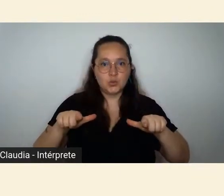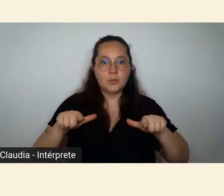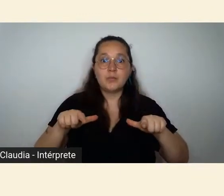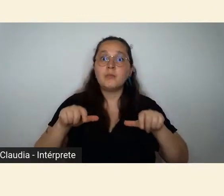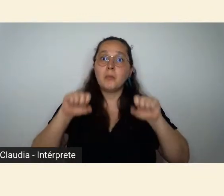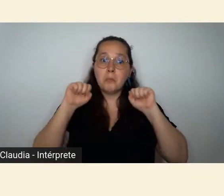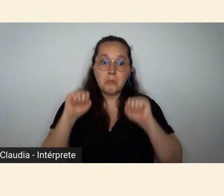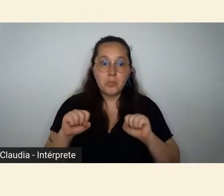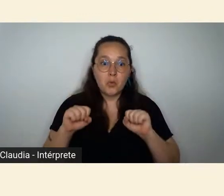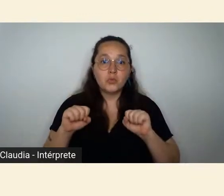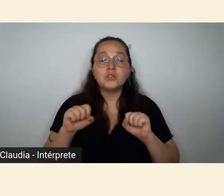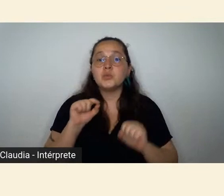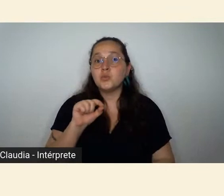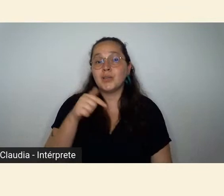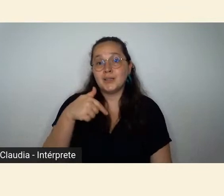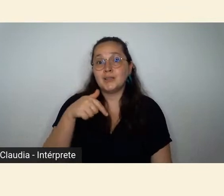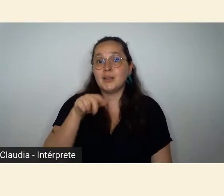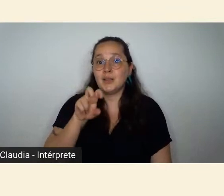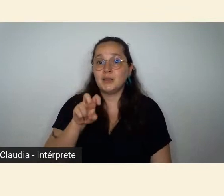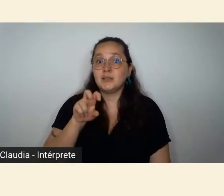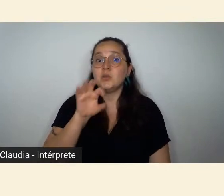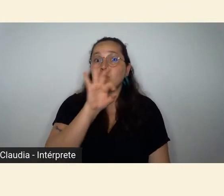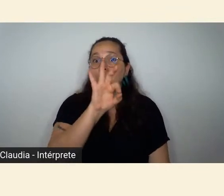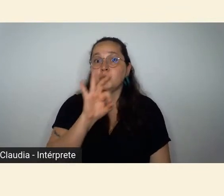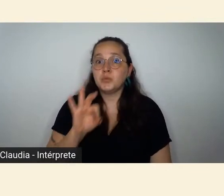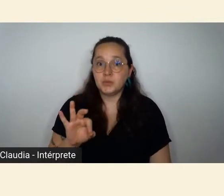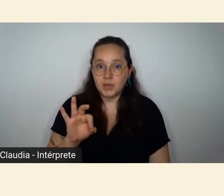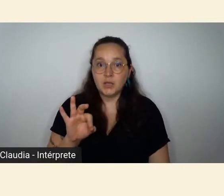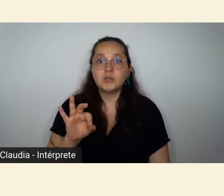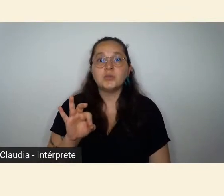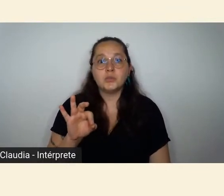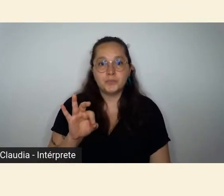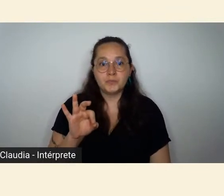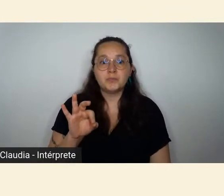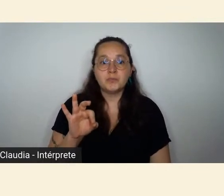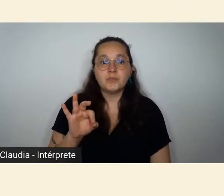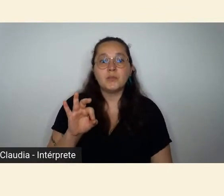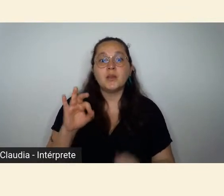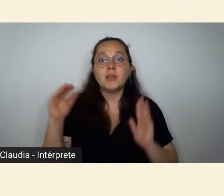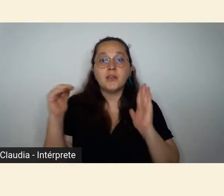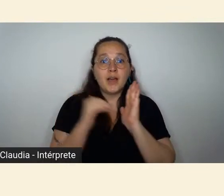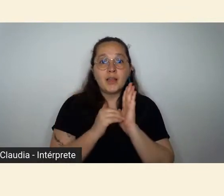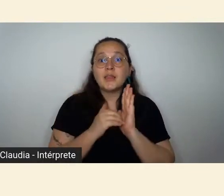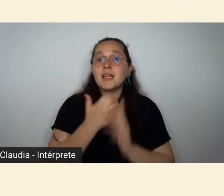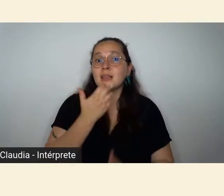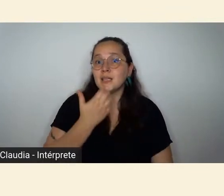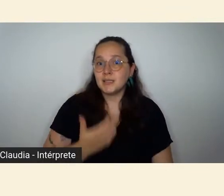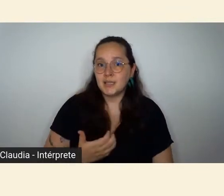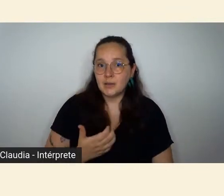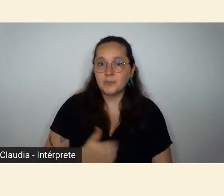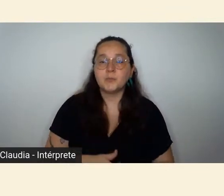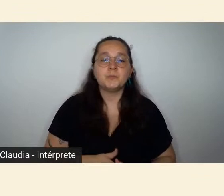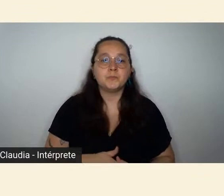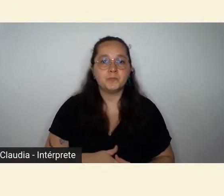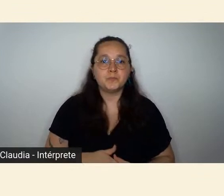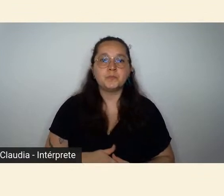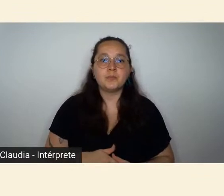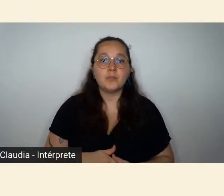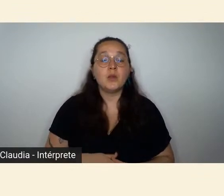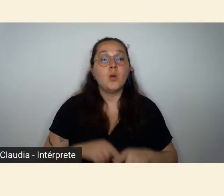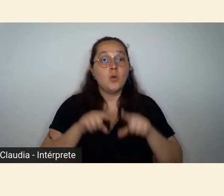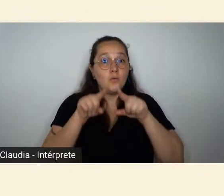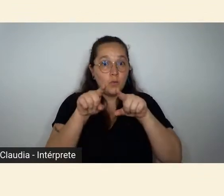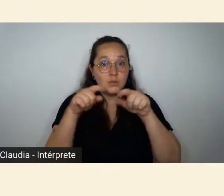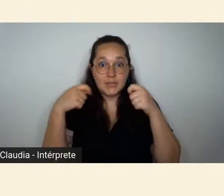pelo menos 75% do ciclo completo, que vai até o mês de dezembro. Para isso, vocês